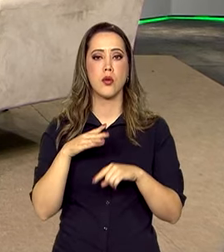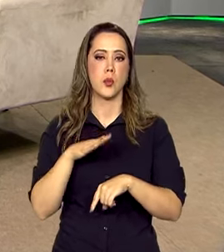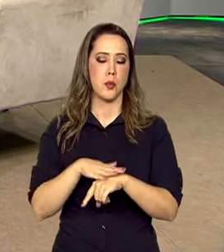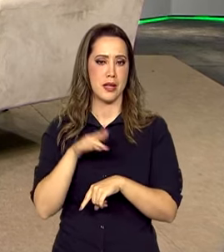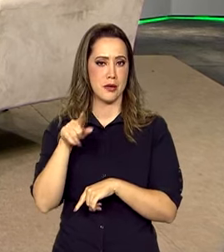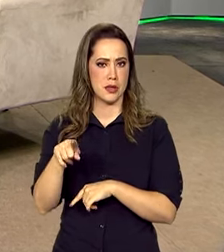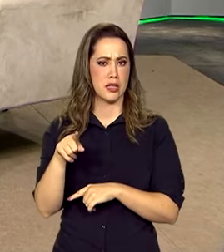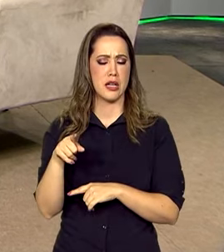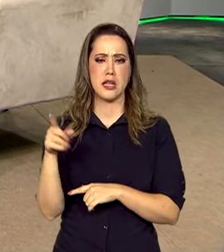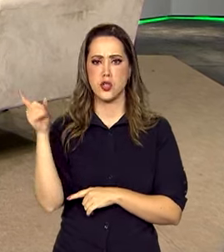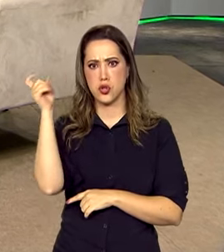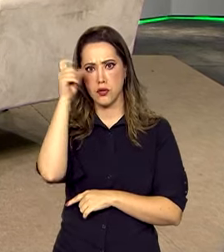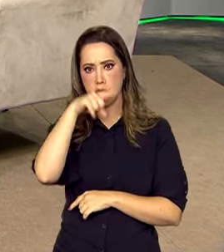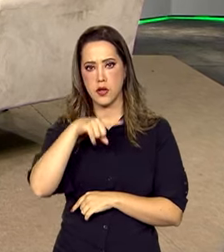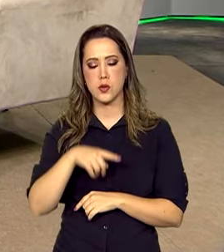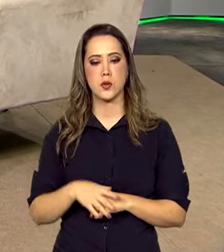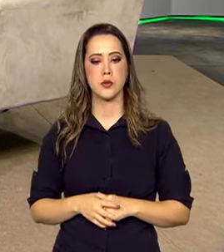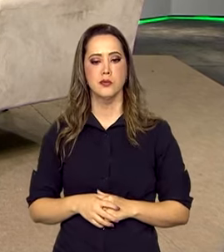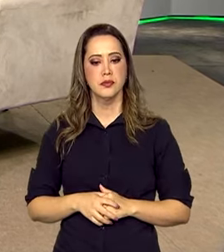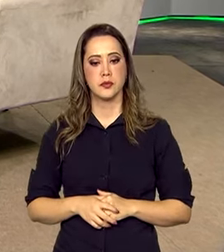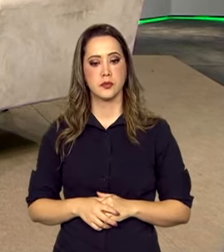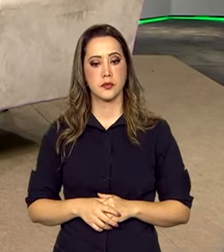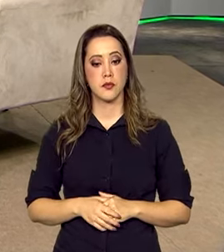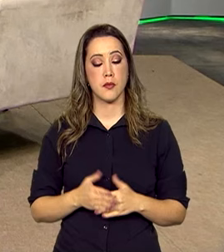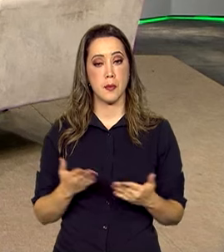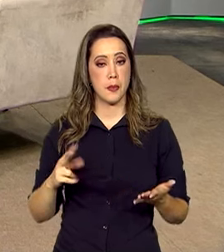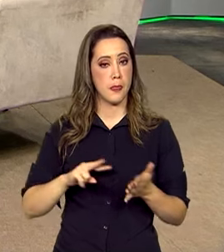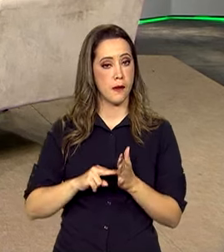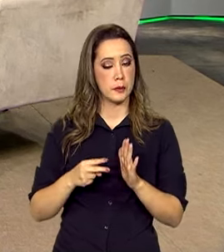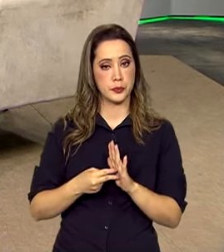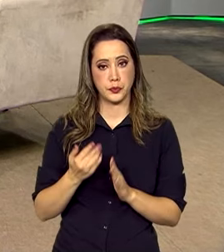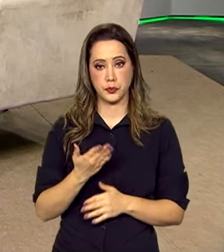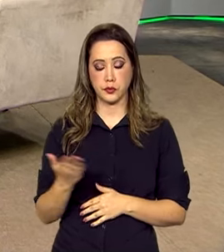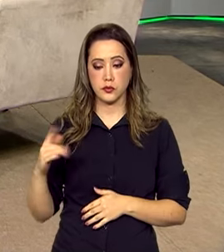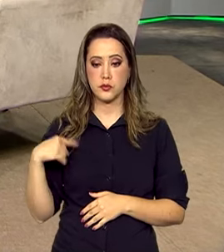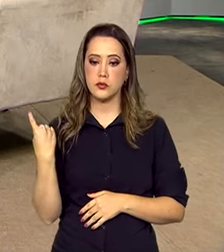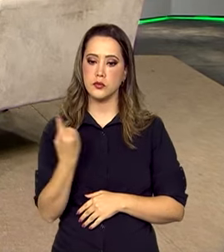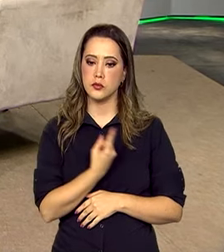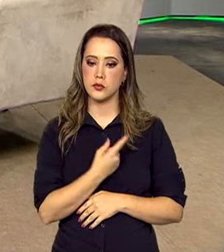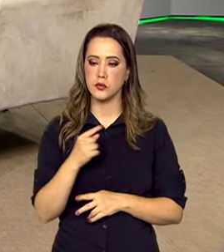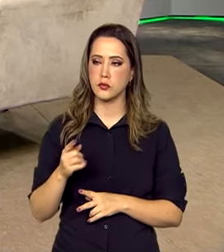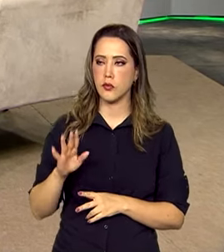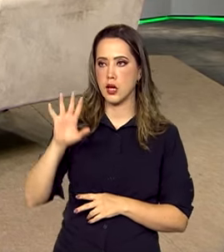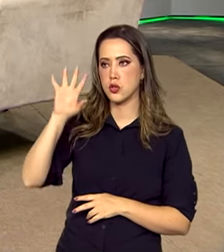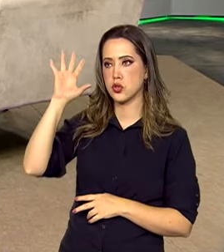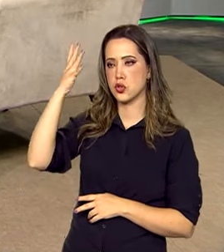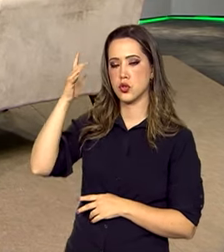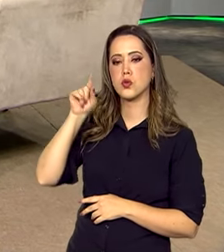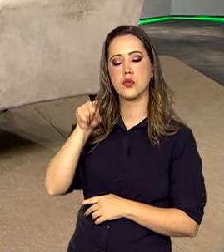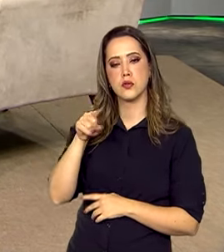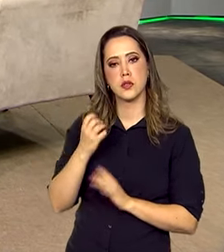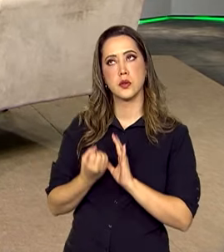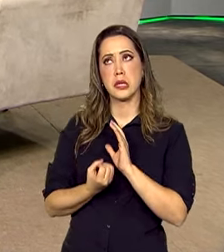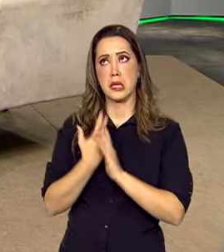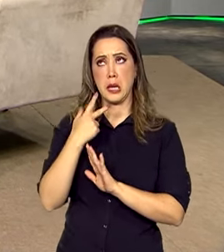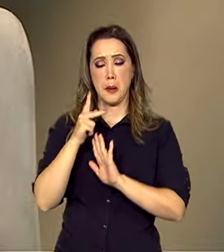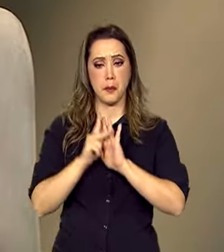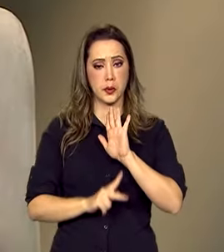dramática. Então, sentido, nós idealizamos uma portaria,